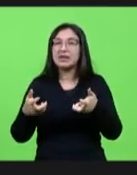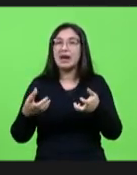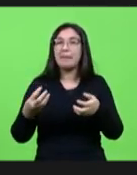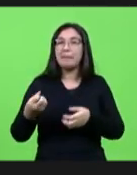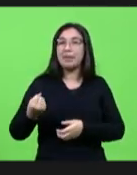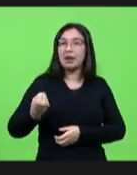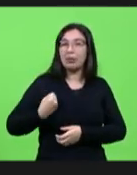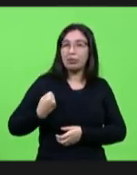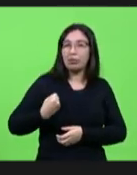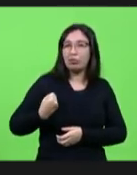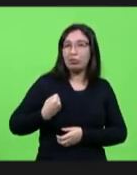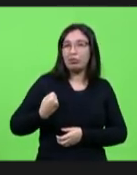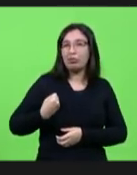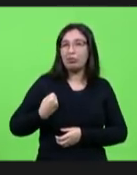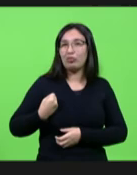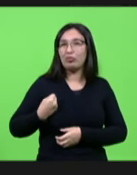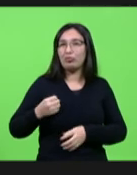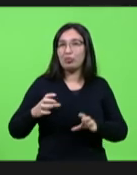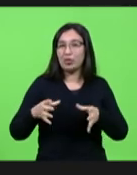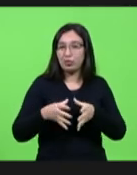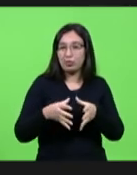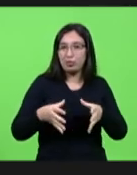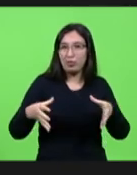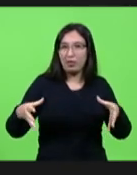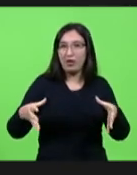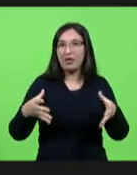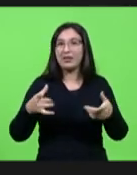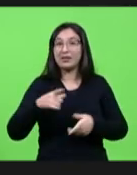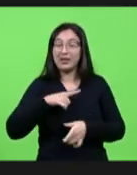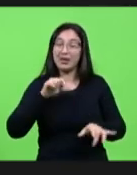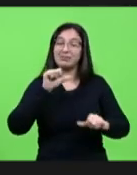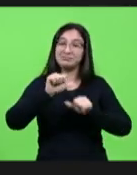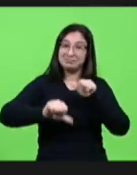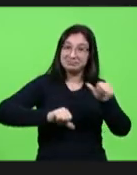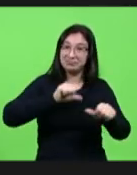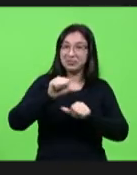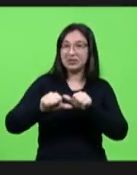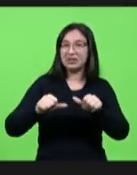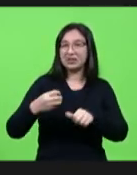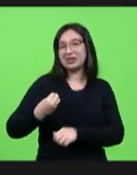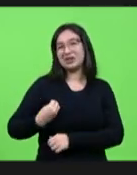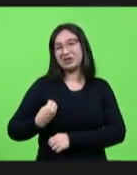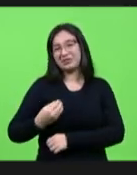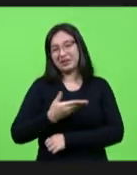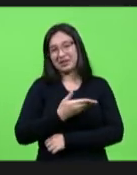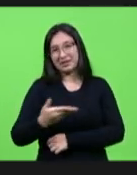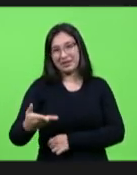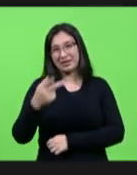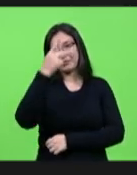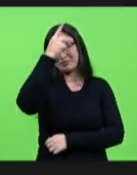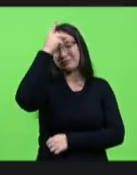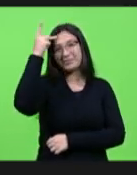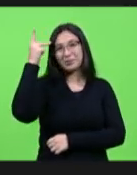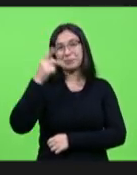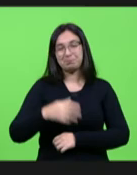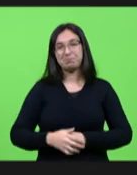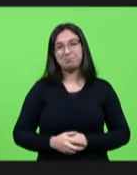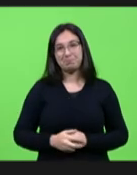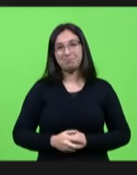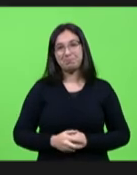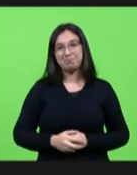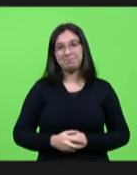movimentação de mudança de vida dessas pessoas e que isso